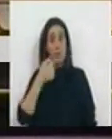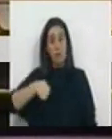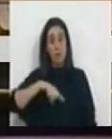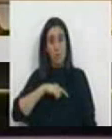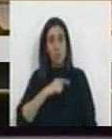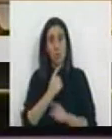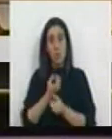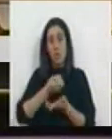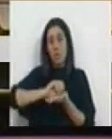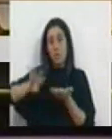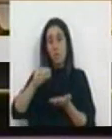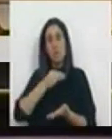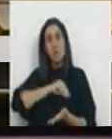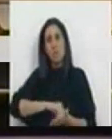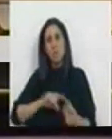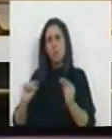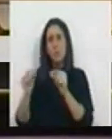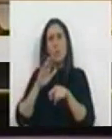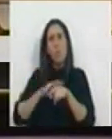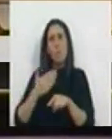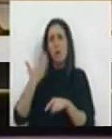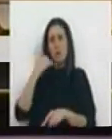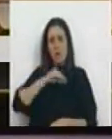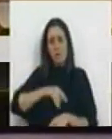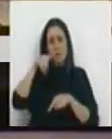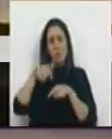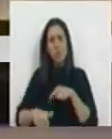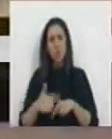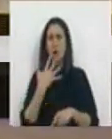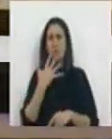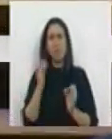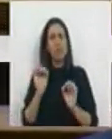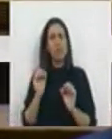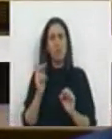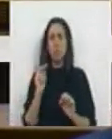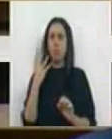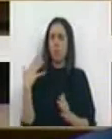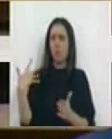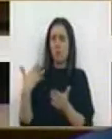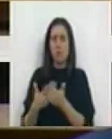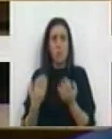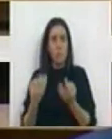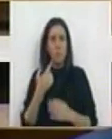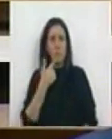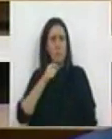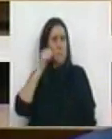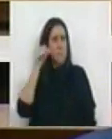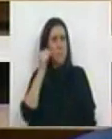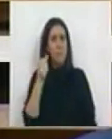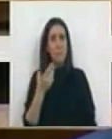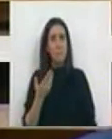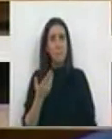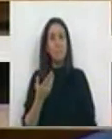discutir devolução de rendimentos porque alguém cortou rendimentos sem pudor ao longo dos últimos quatro anos. Ainda não percebeu